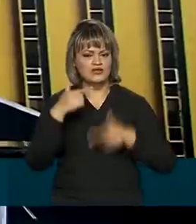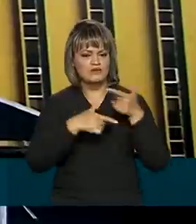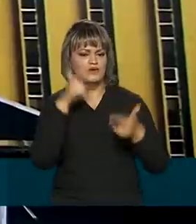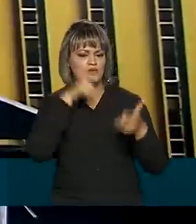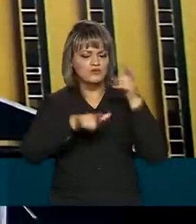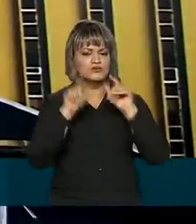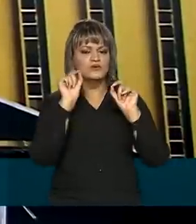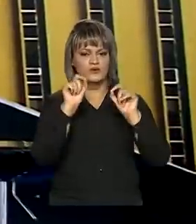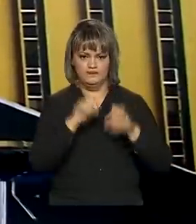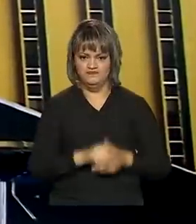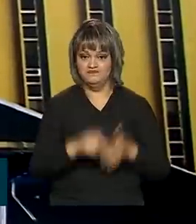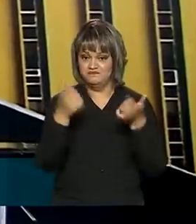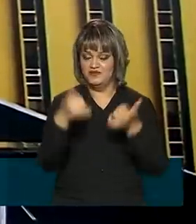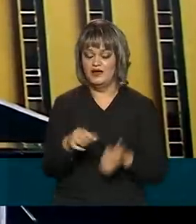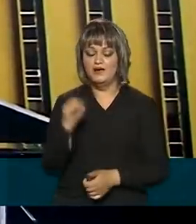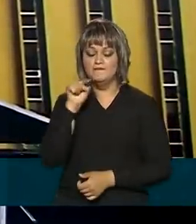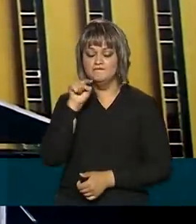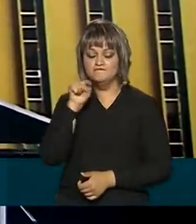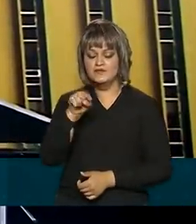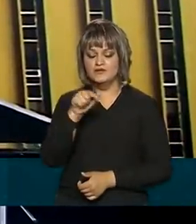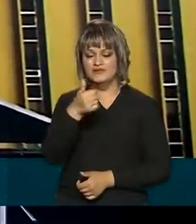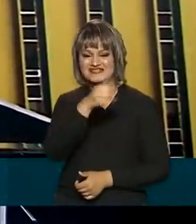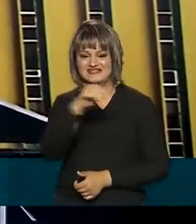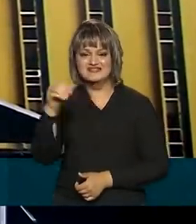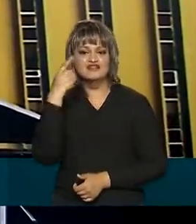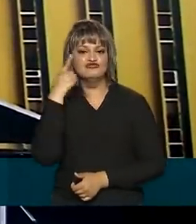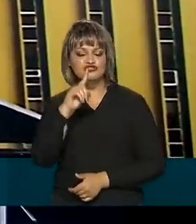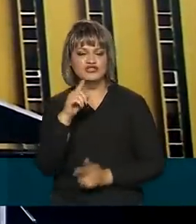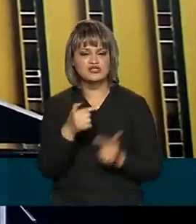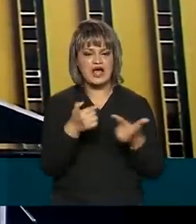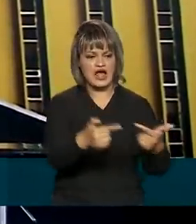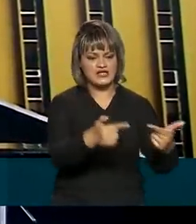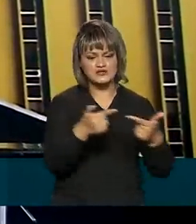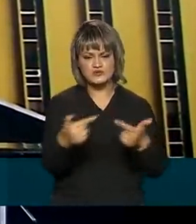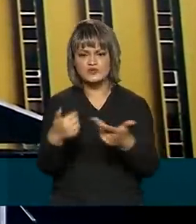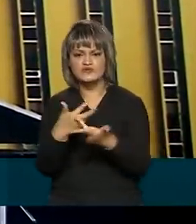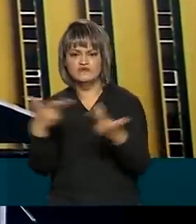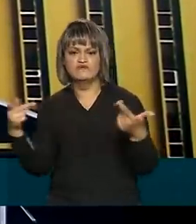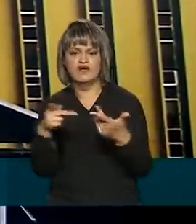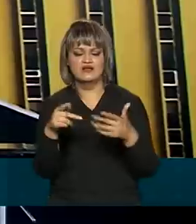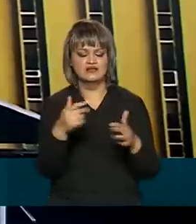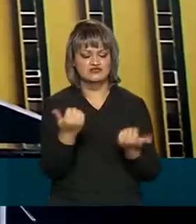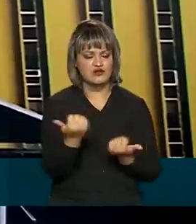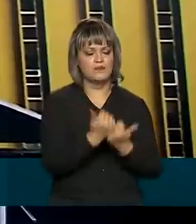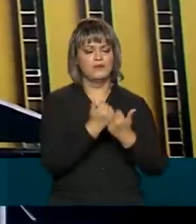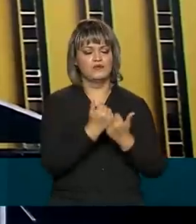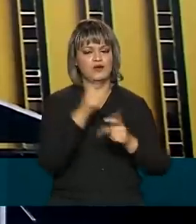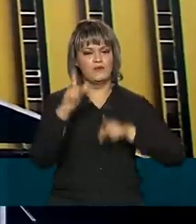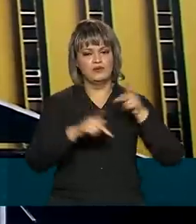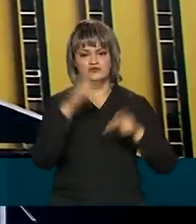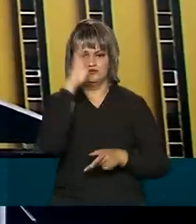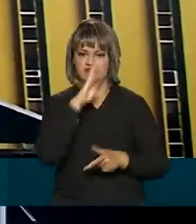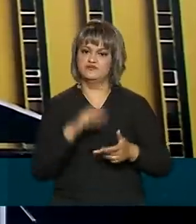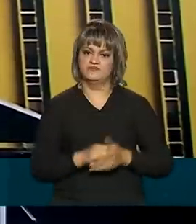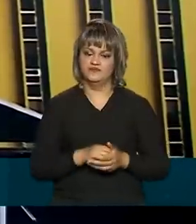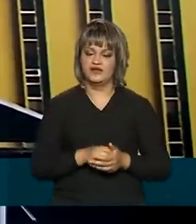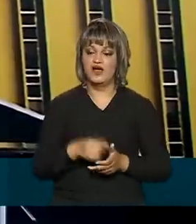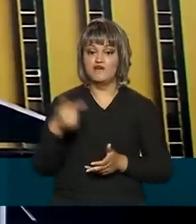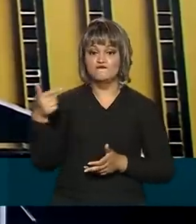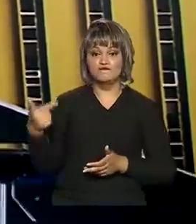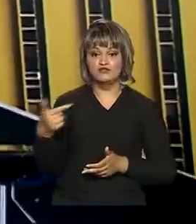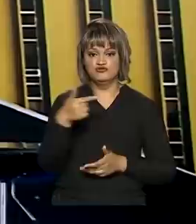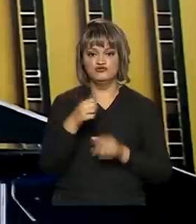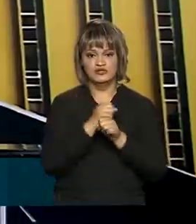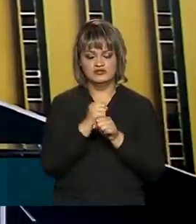São mil e cem dias e muitas realizações em prol da população brasileira. Após 22 anos de criação do